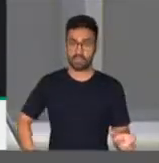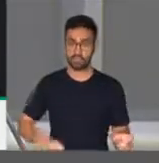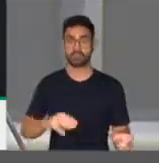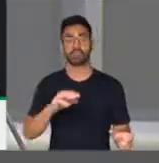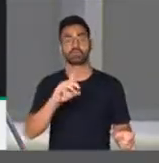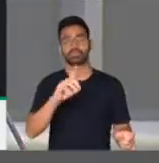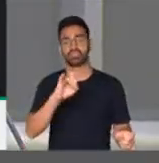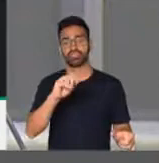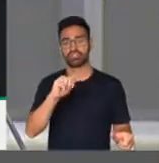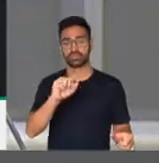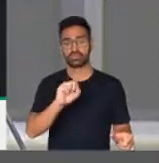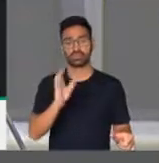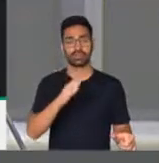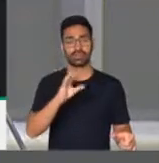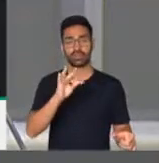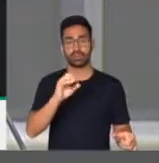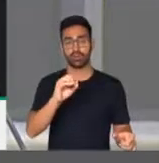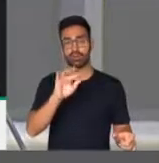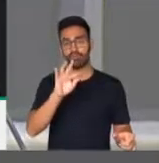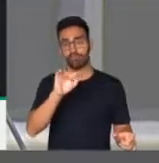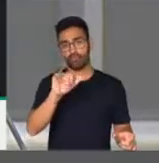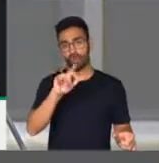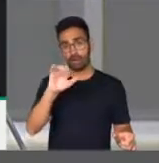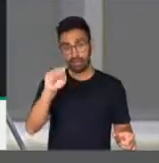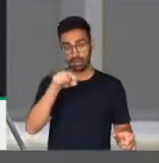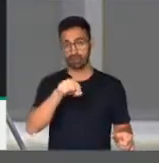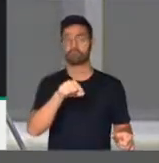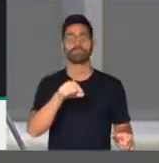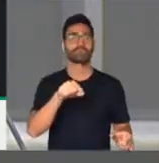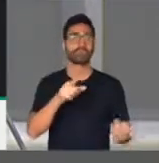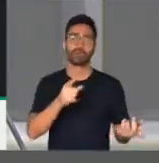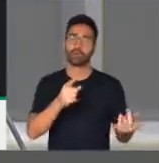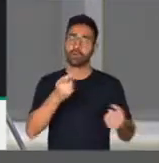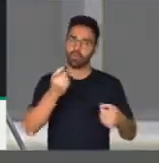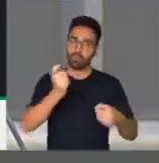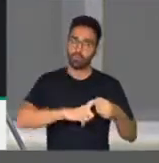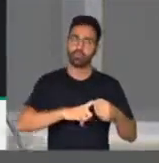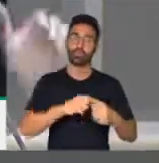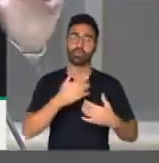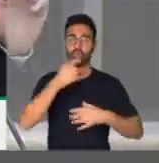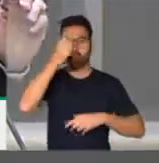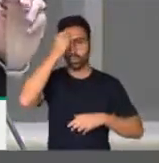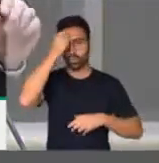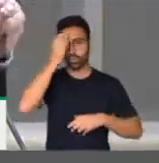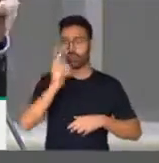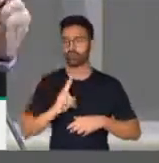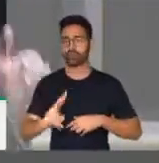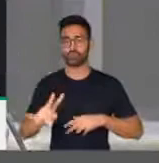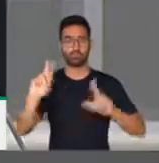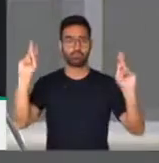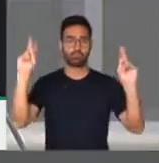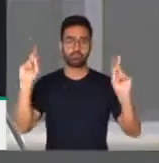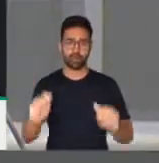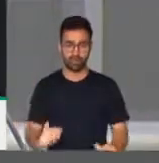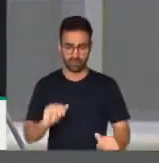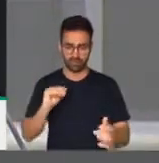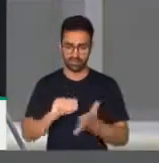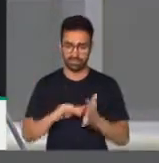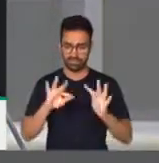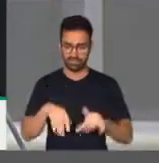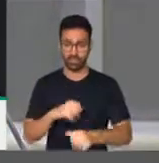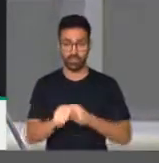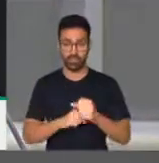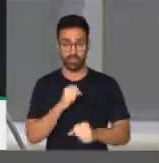ordem jurídica é mantida, a estabilidade é mantida e nós temos paz neste final de ano